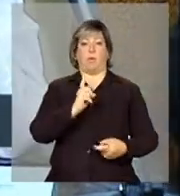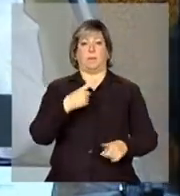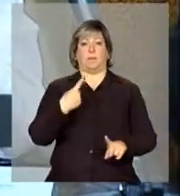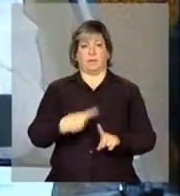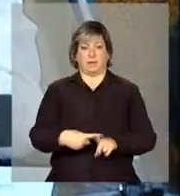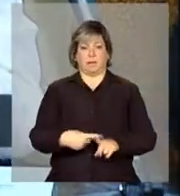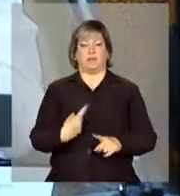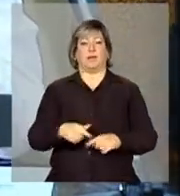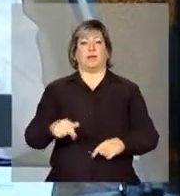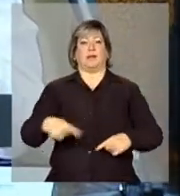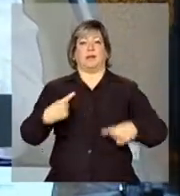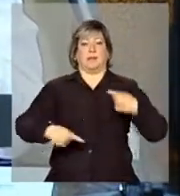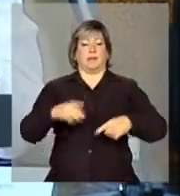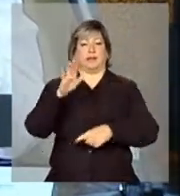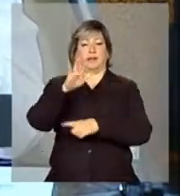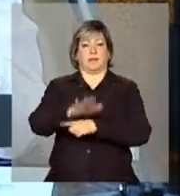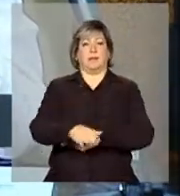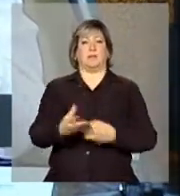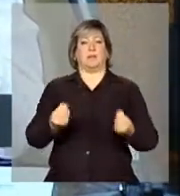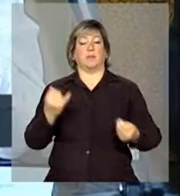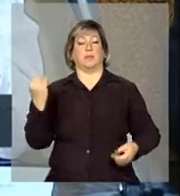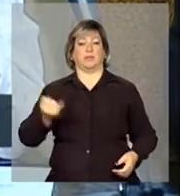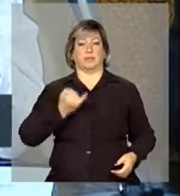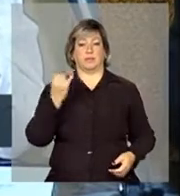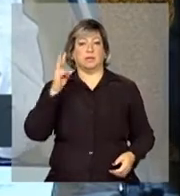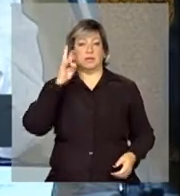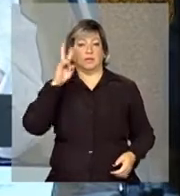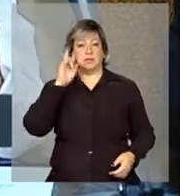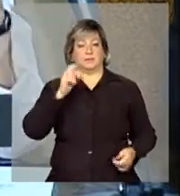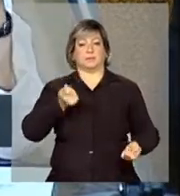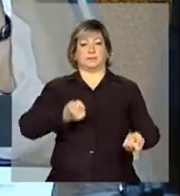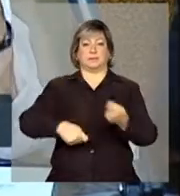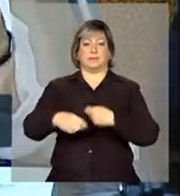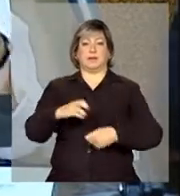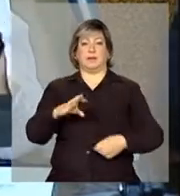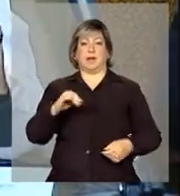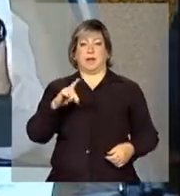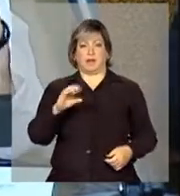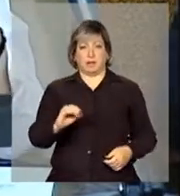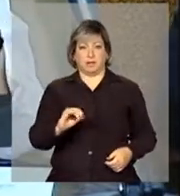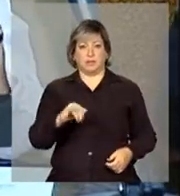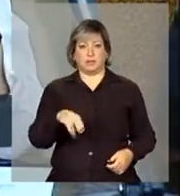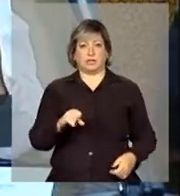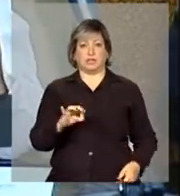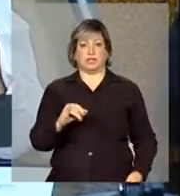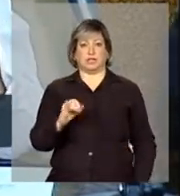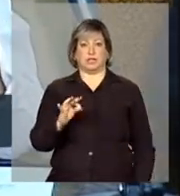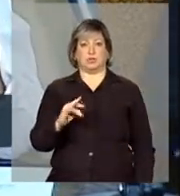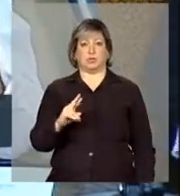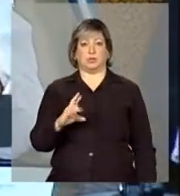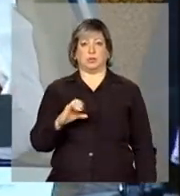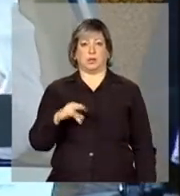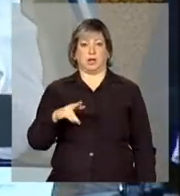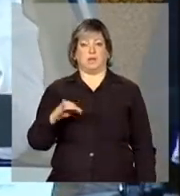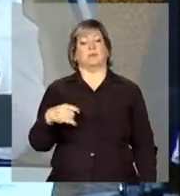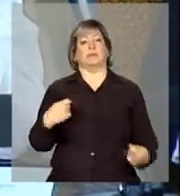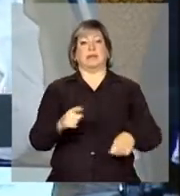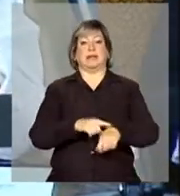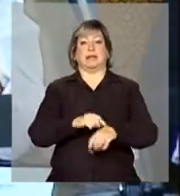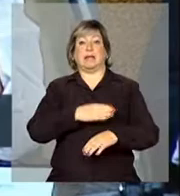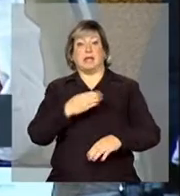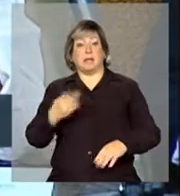porque o debate da tarde também é extremamente importante, sobre mercados institucionais, e precisaremos de um pouco mais de tempo para